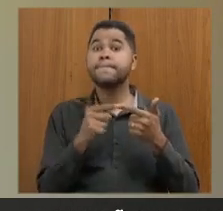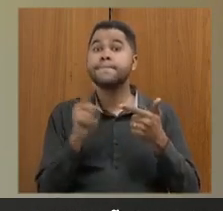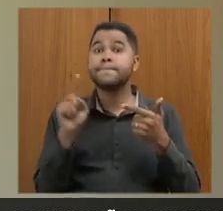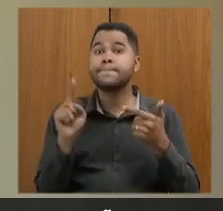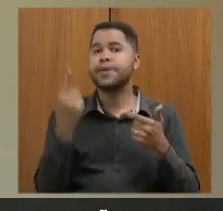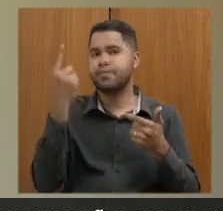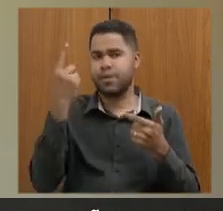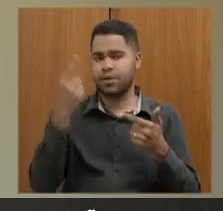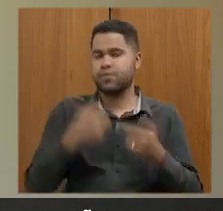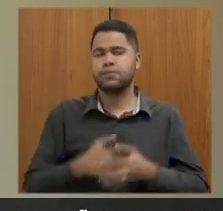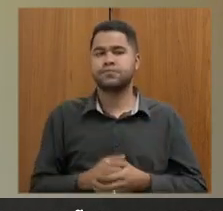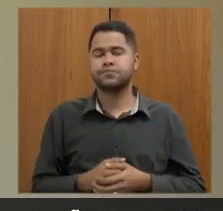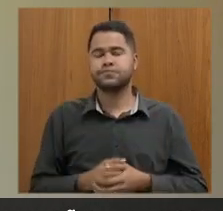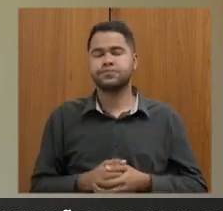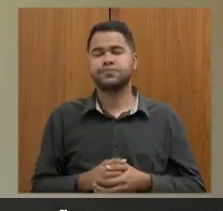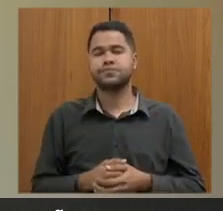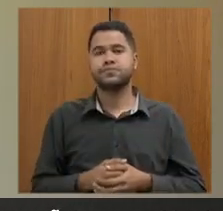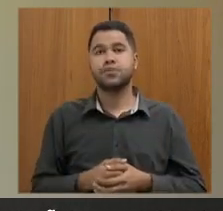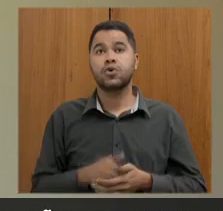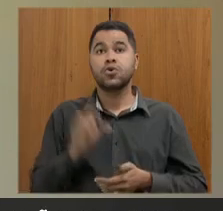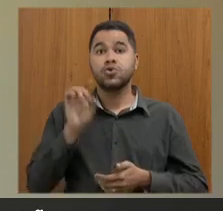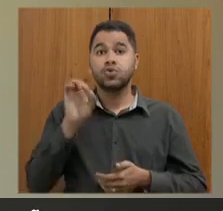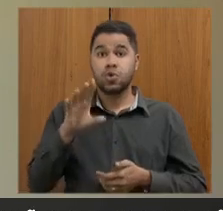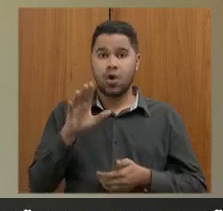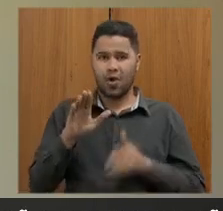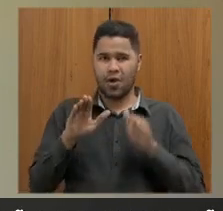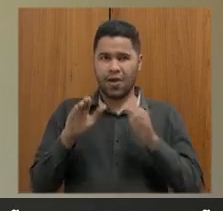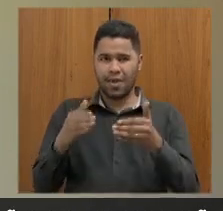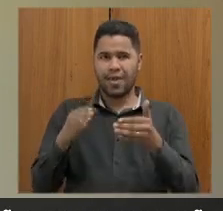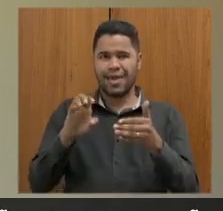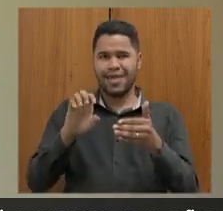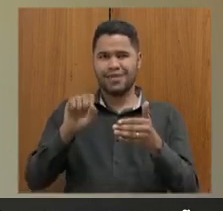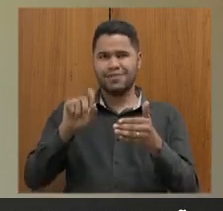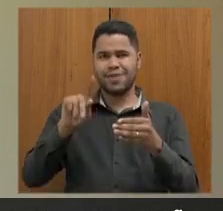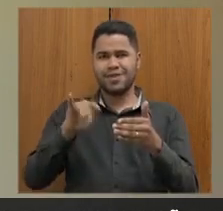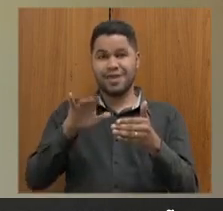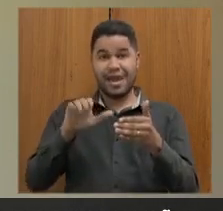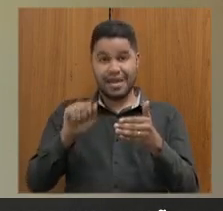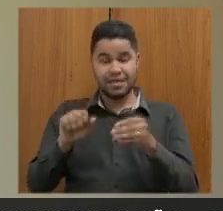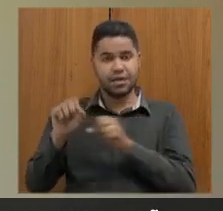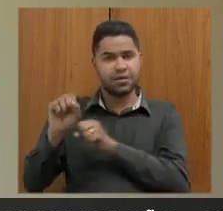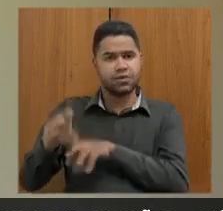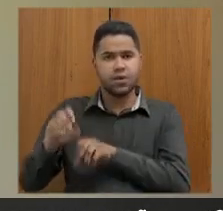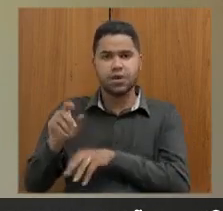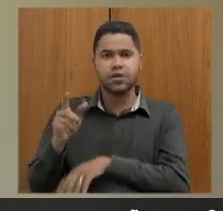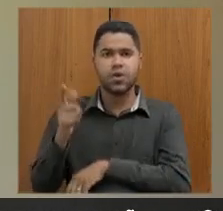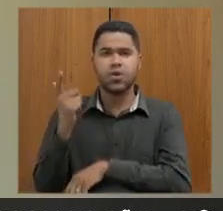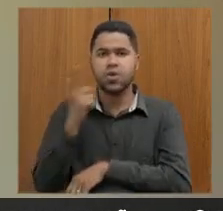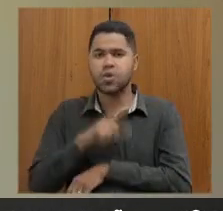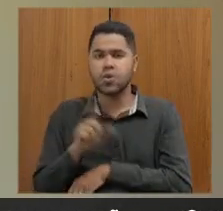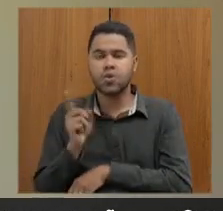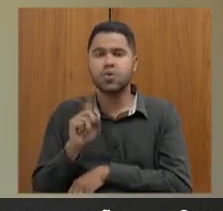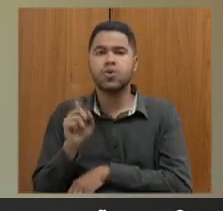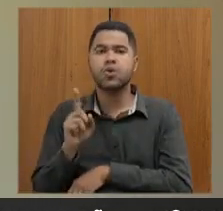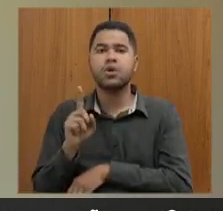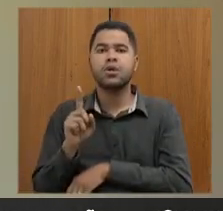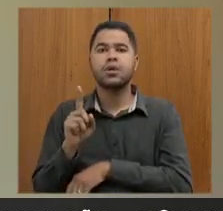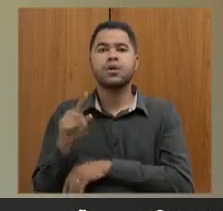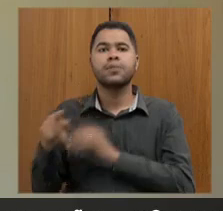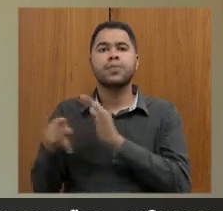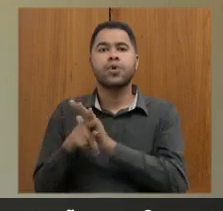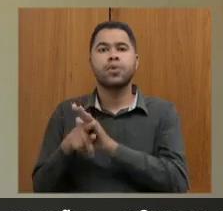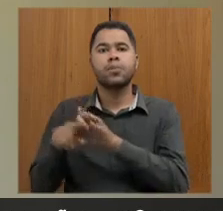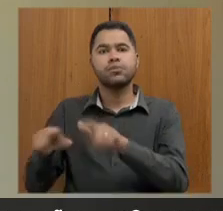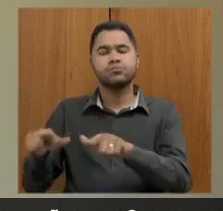diz respeito ao seguinte, somente os especialistas em educação não possuem o nível de